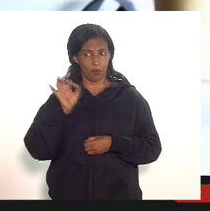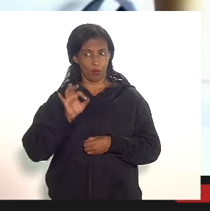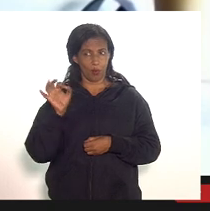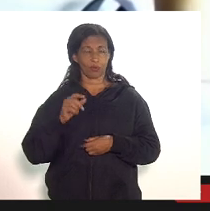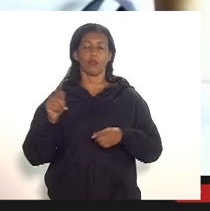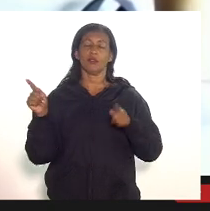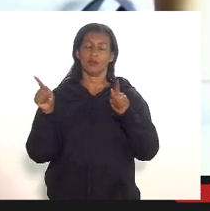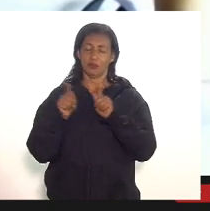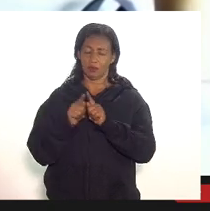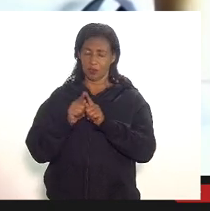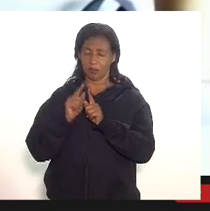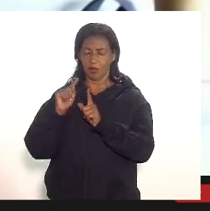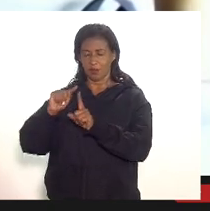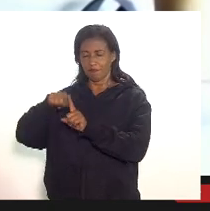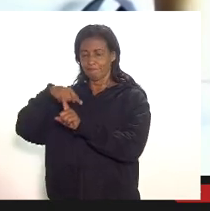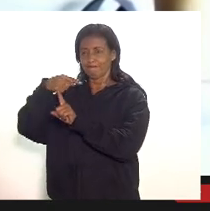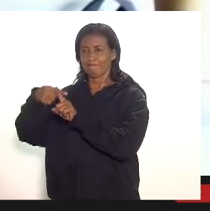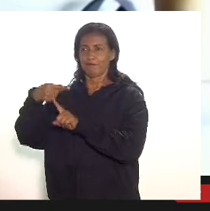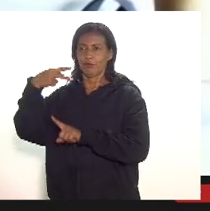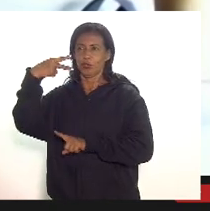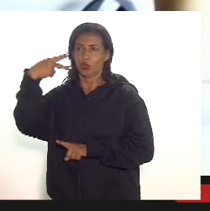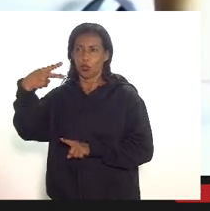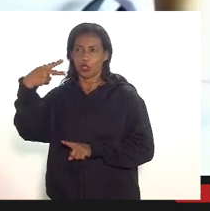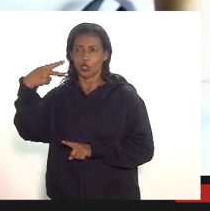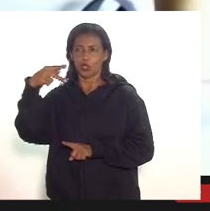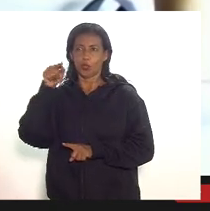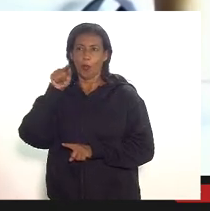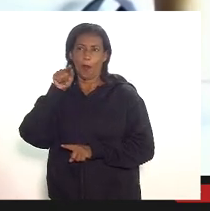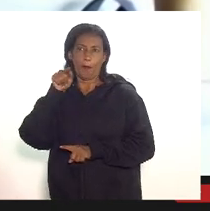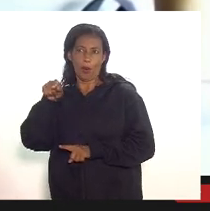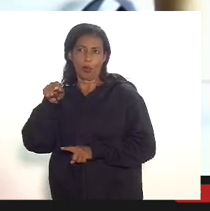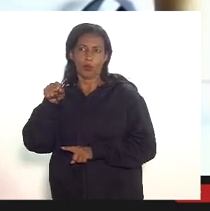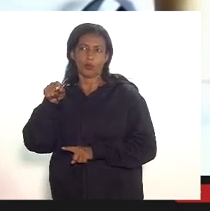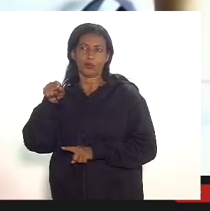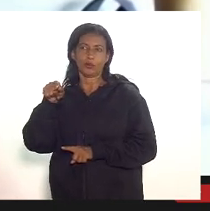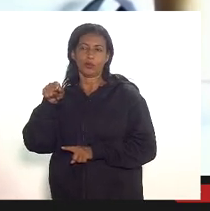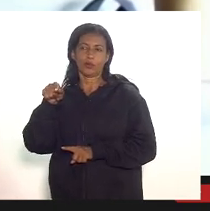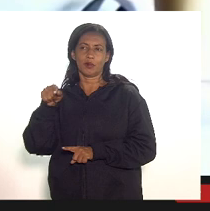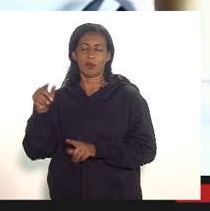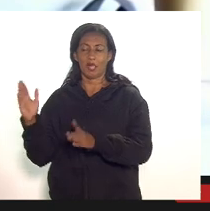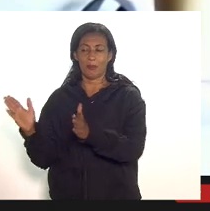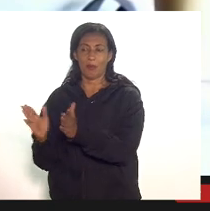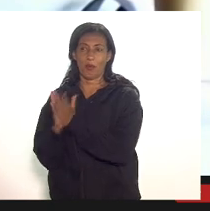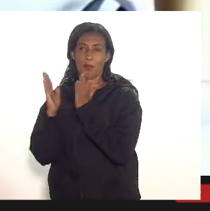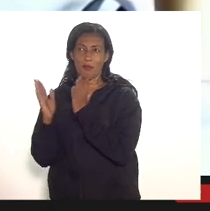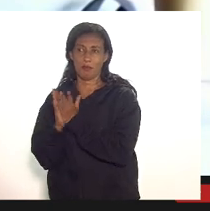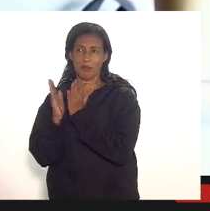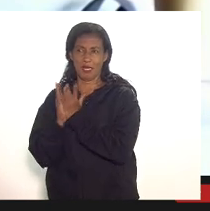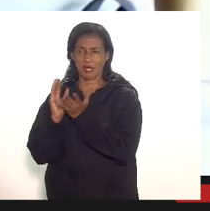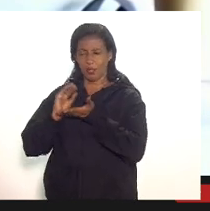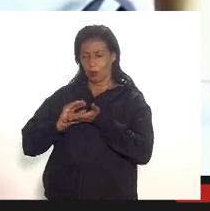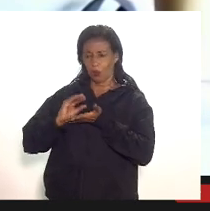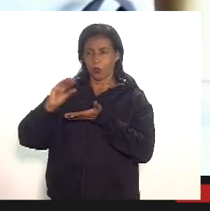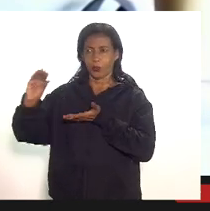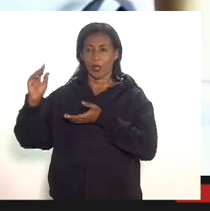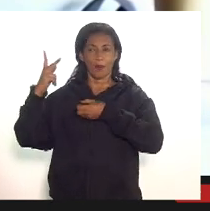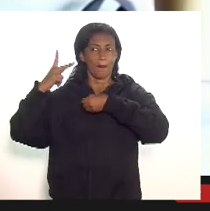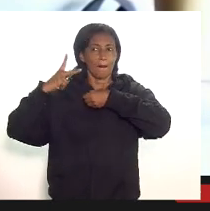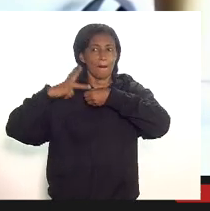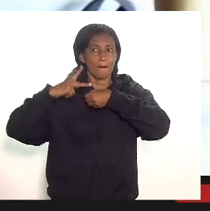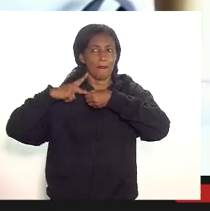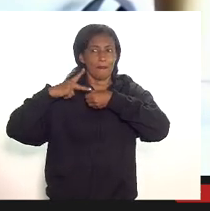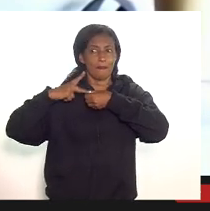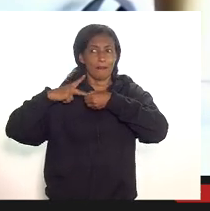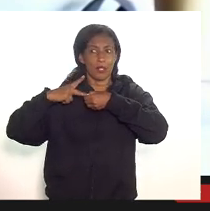posteriormente nós adicionamos mais 2 pontos percentuais do Fundo Estadual de Combate à Pobreza a Petrobras só